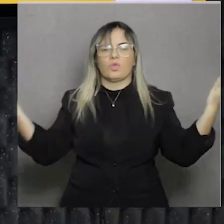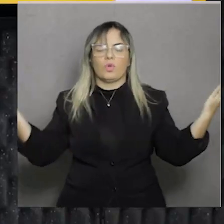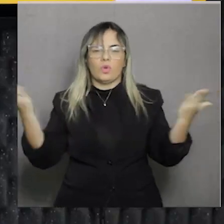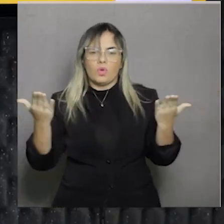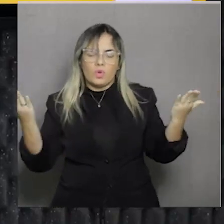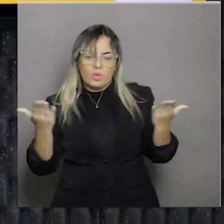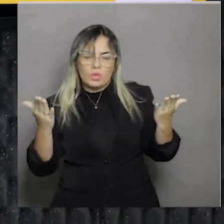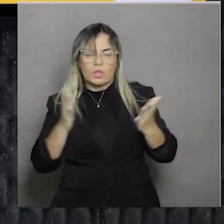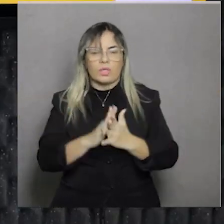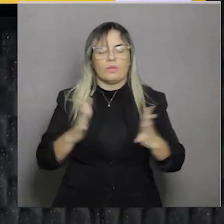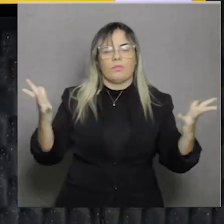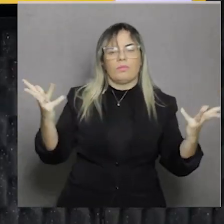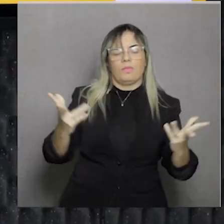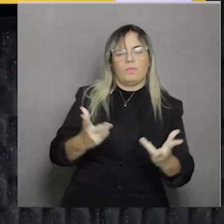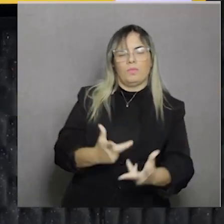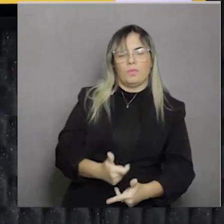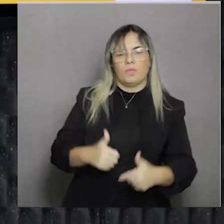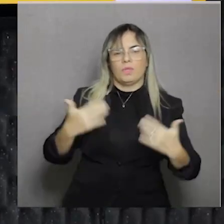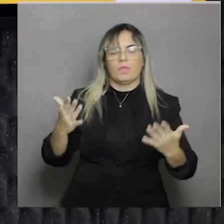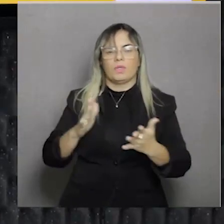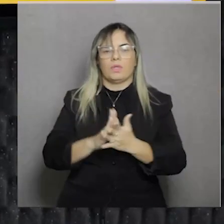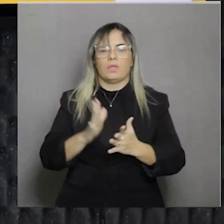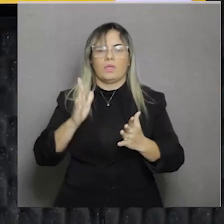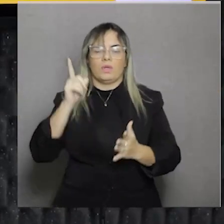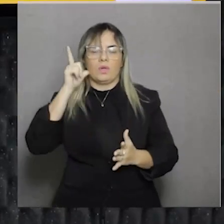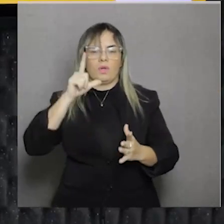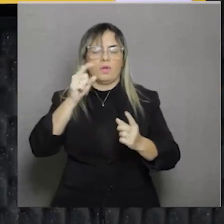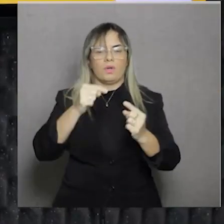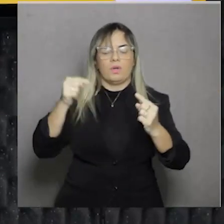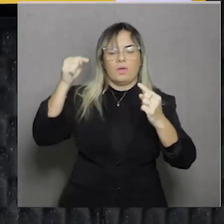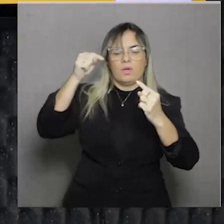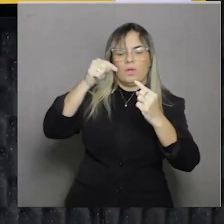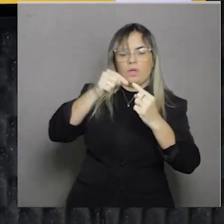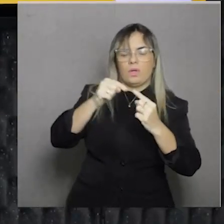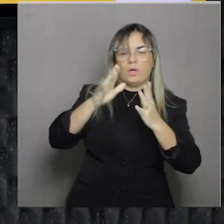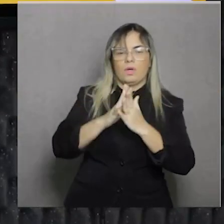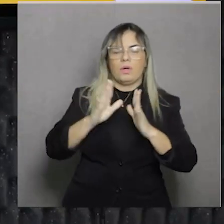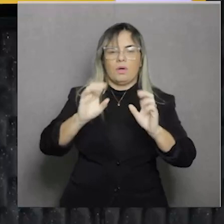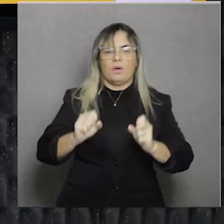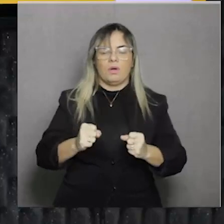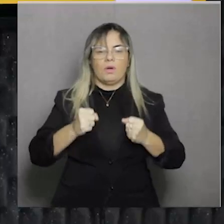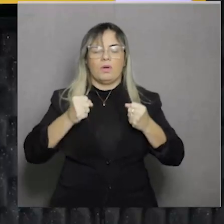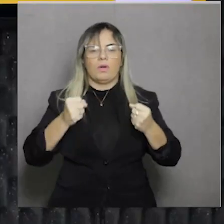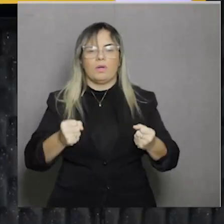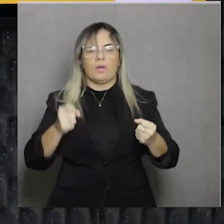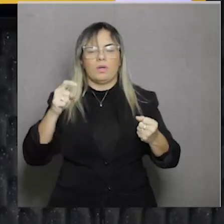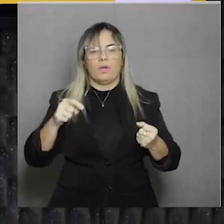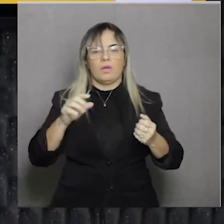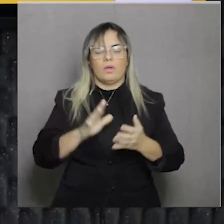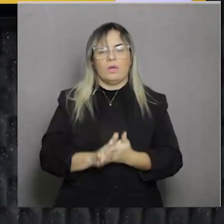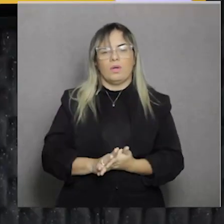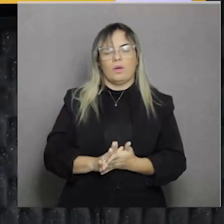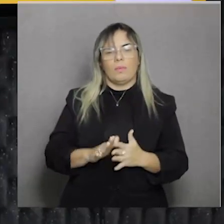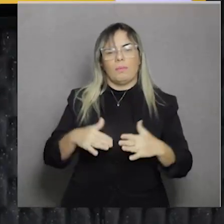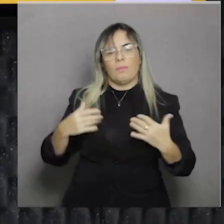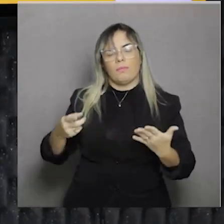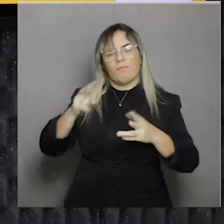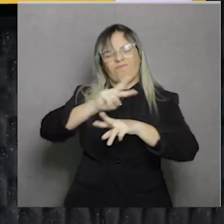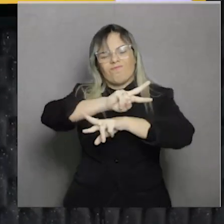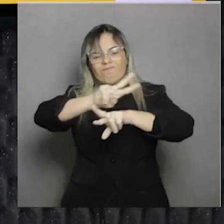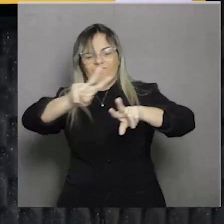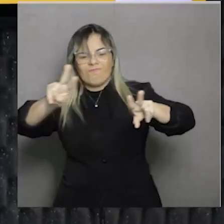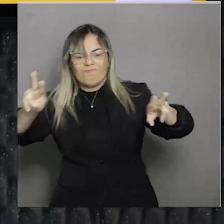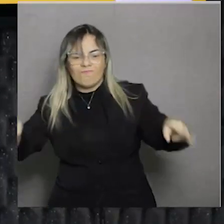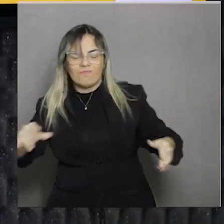e para que alcance esse objetivo ele pode estar usufruindo de vários